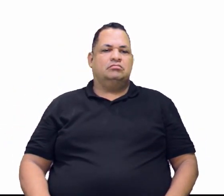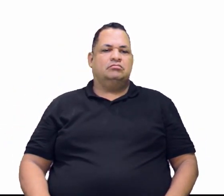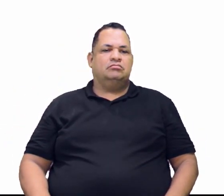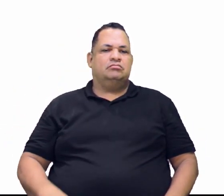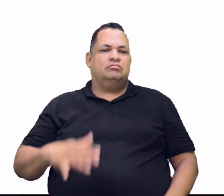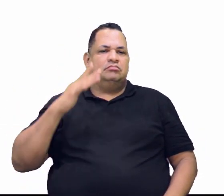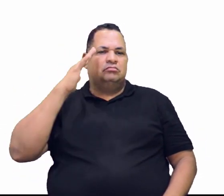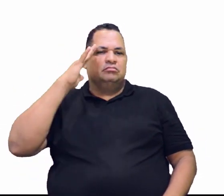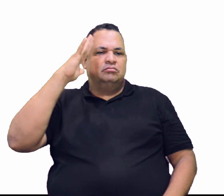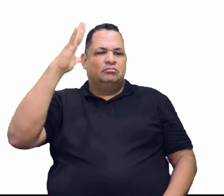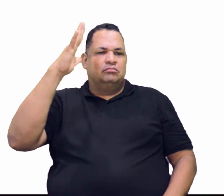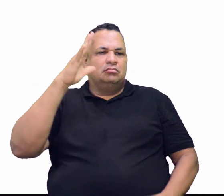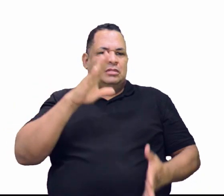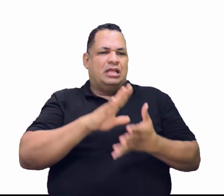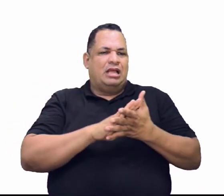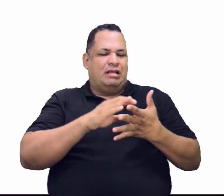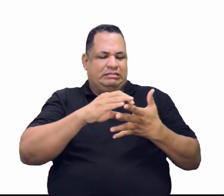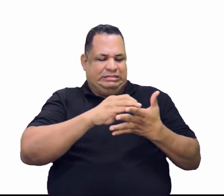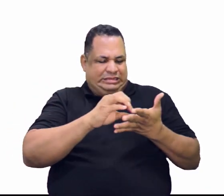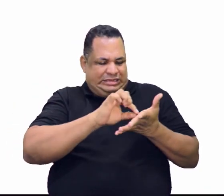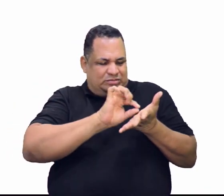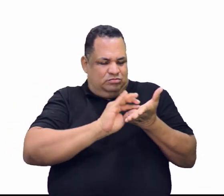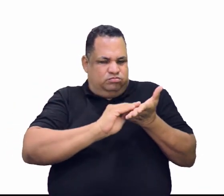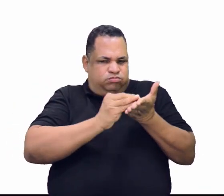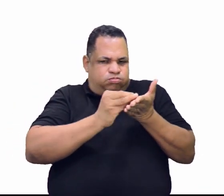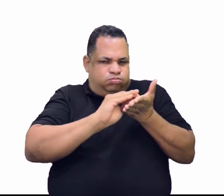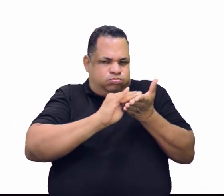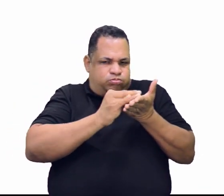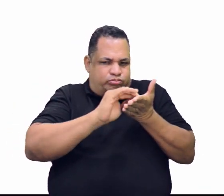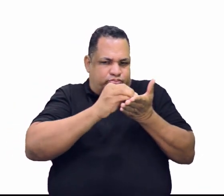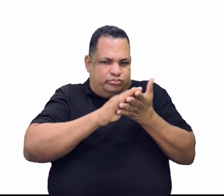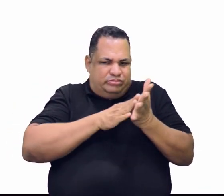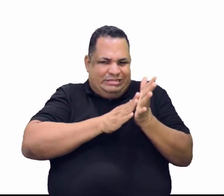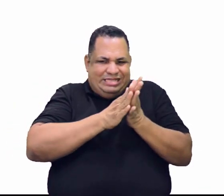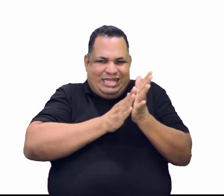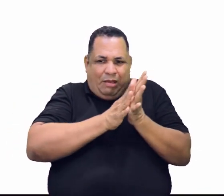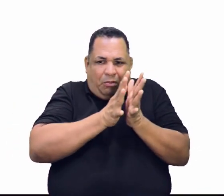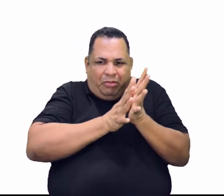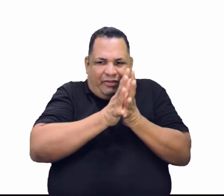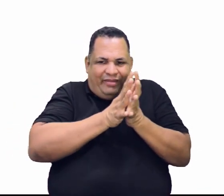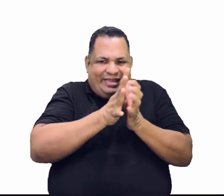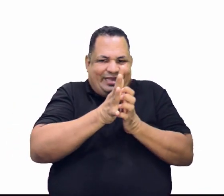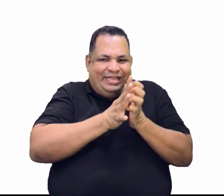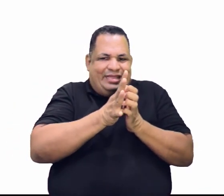Você imagina a mão desse cara de calo, de grossa.